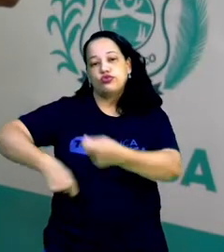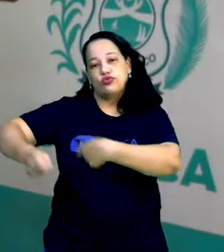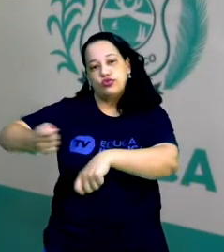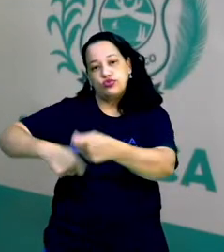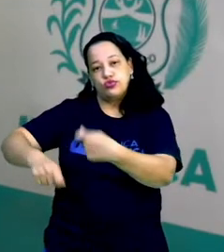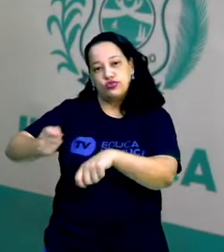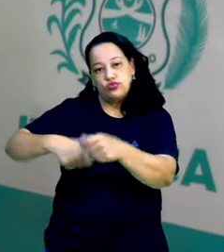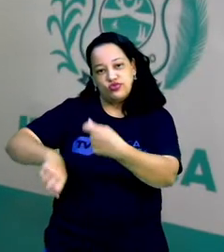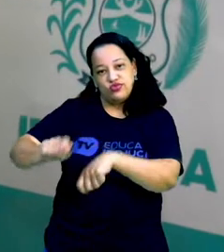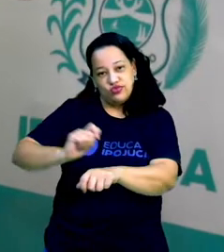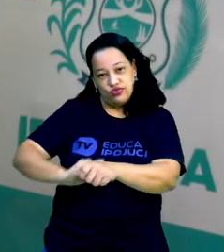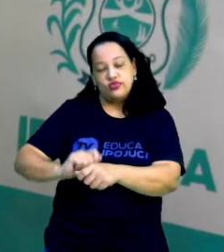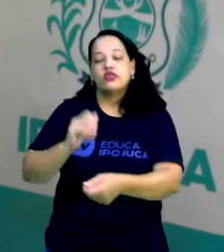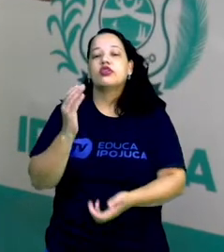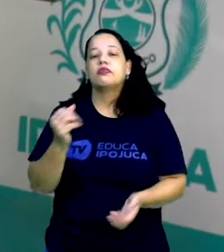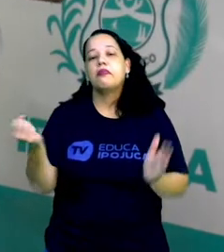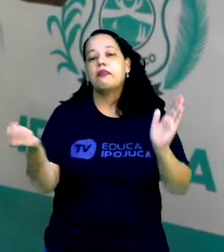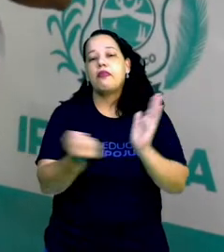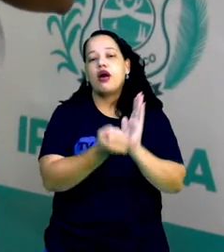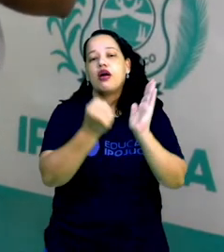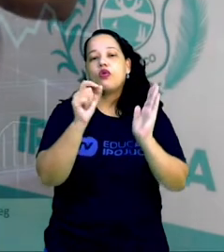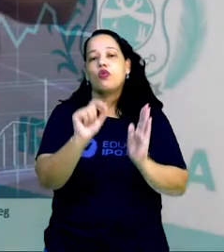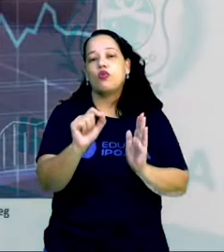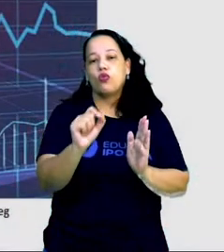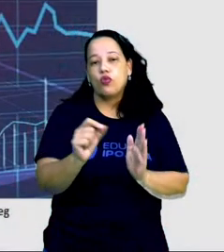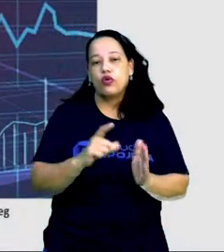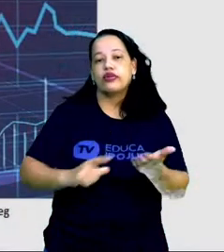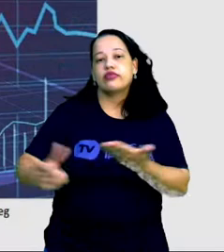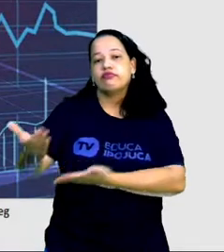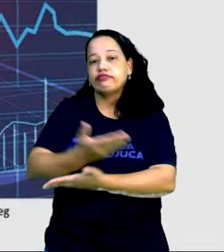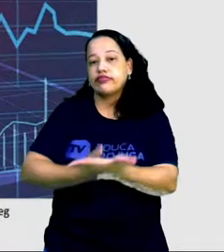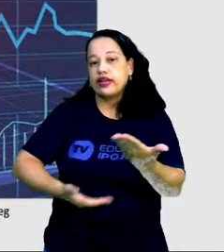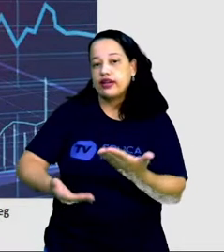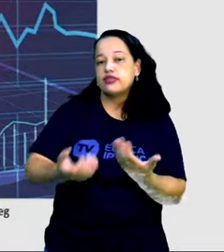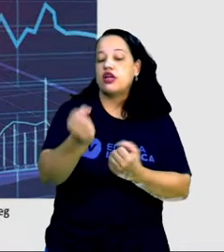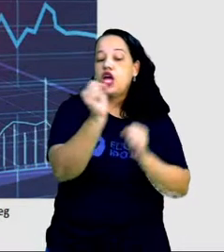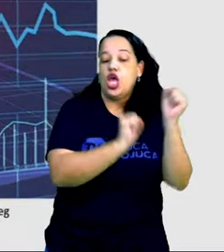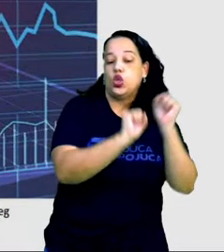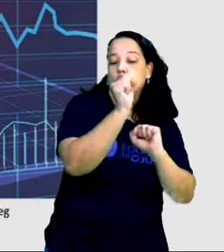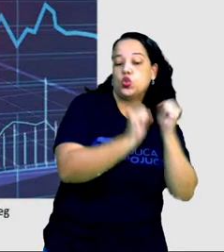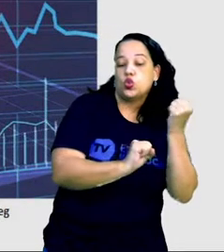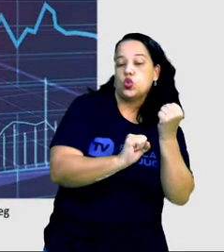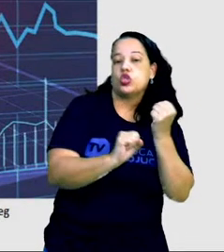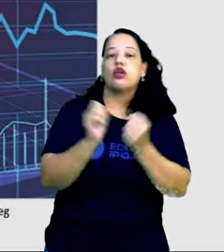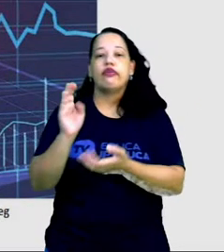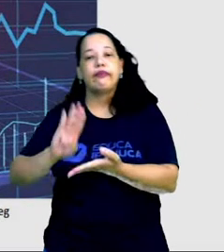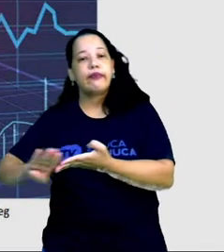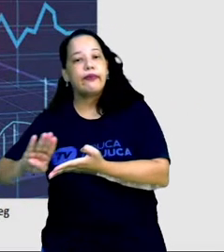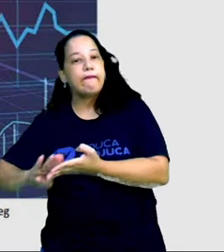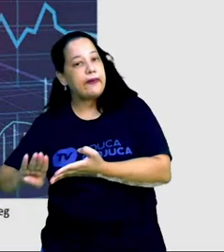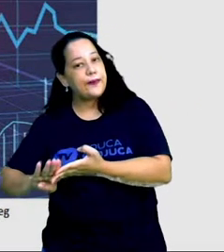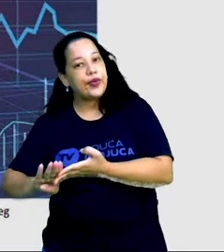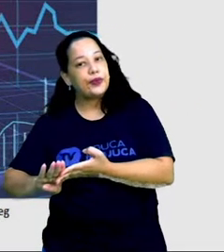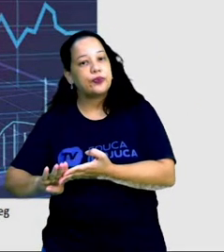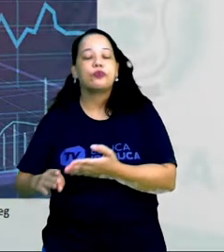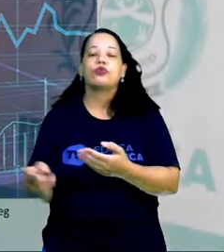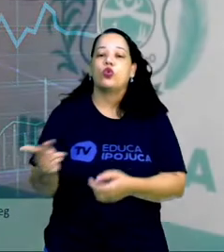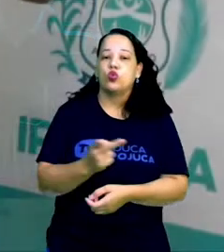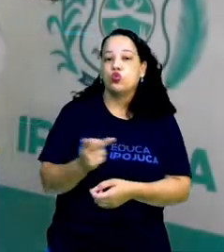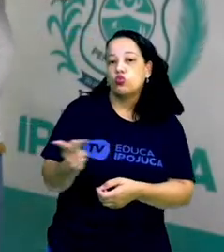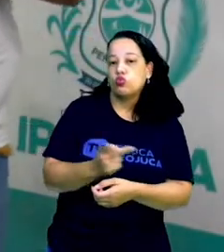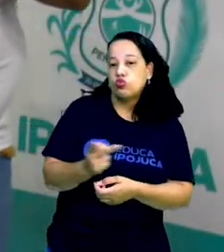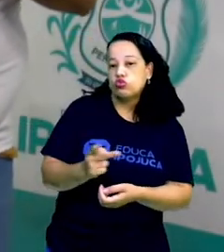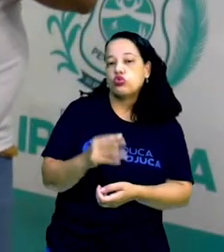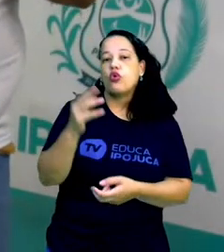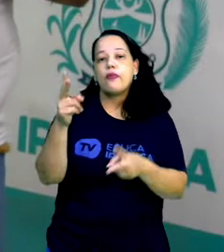marcada pela integração do capital industrial e o capital bancário, certo? Essas indústrias